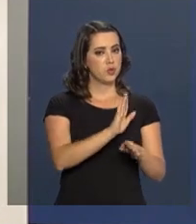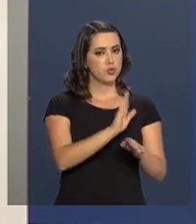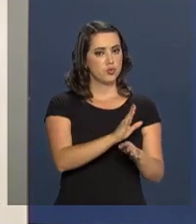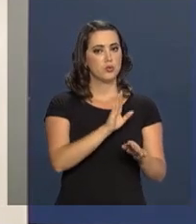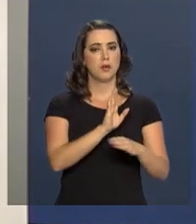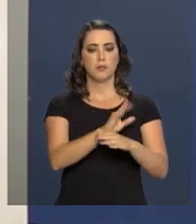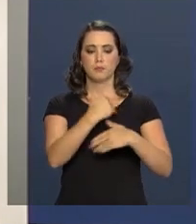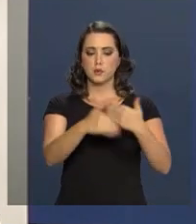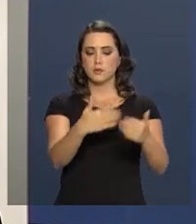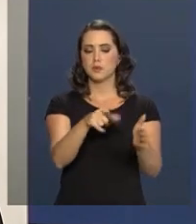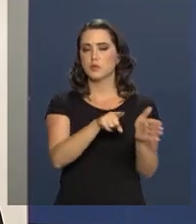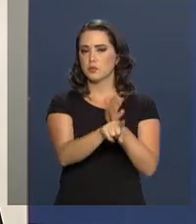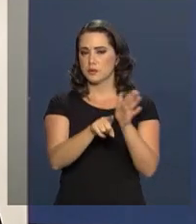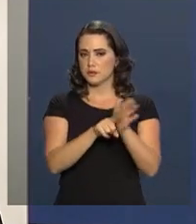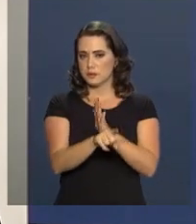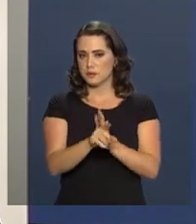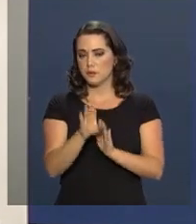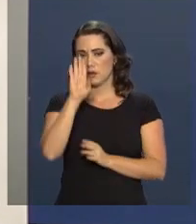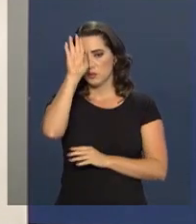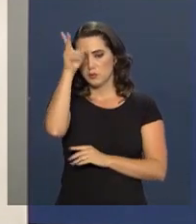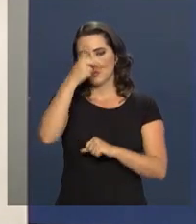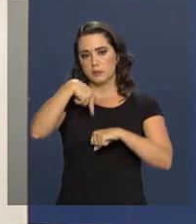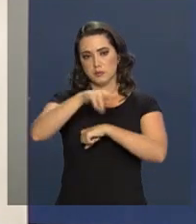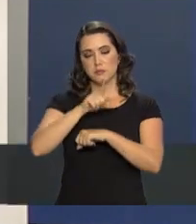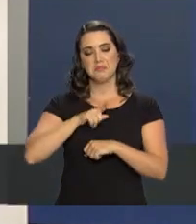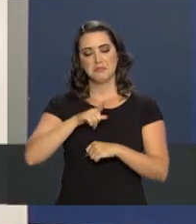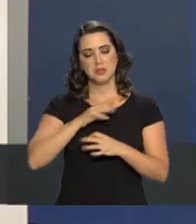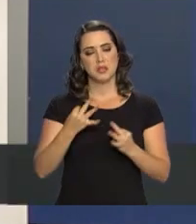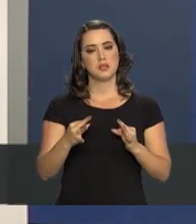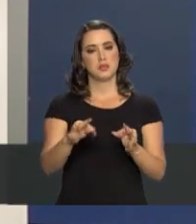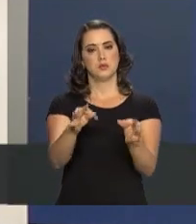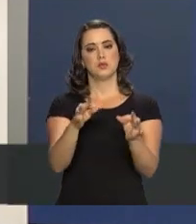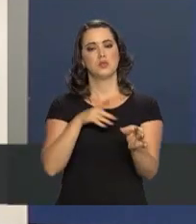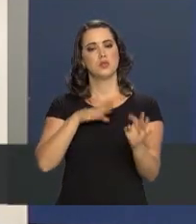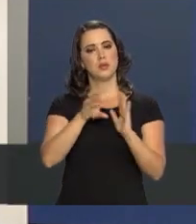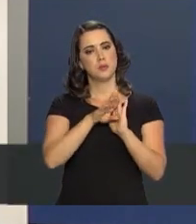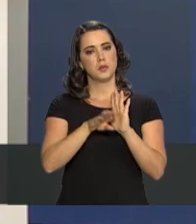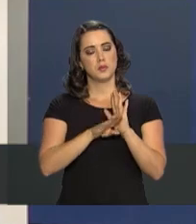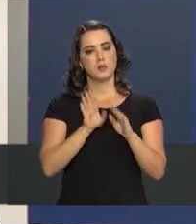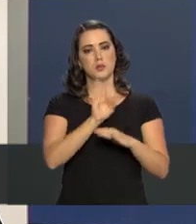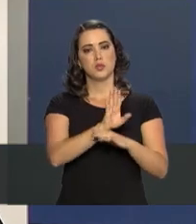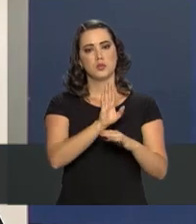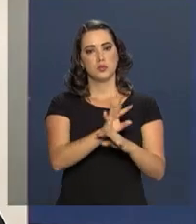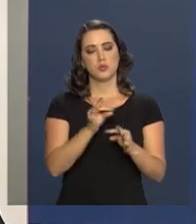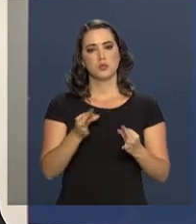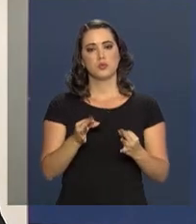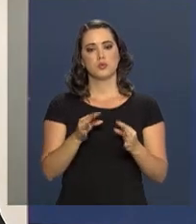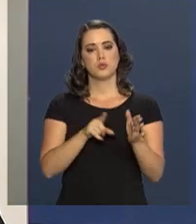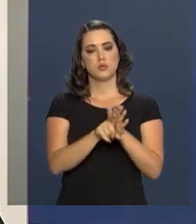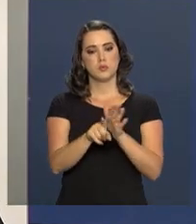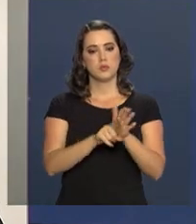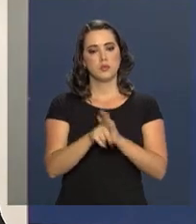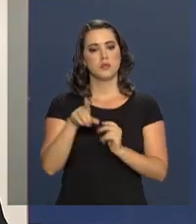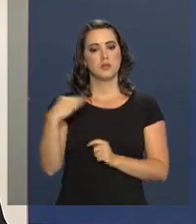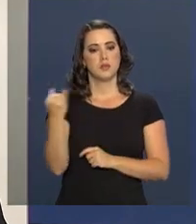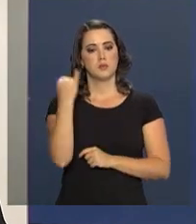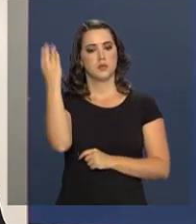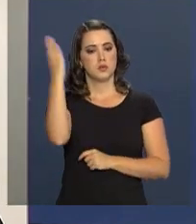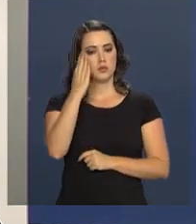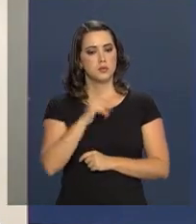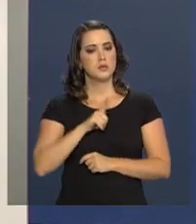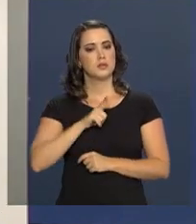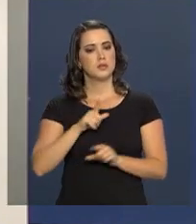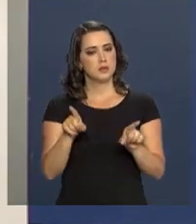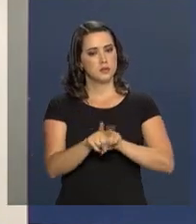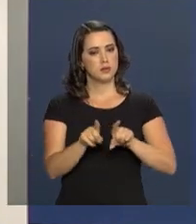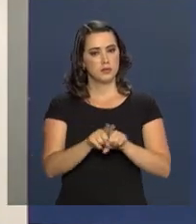Os principais países que têm desenvolvimento tecnológico têm programas de apoio à pesquisa e desenvolvimento. É importante que o Brasil também tenha. Com isso,